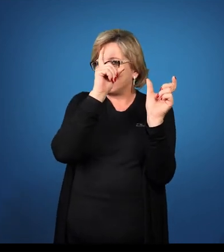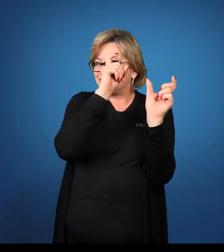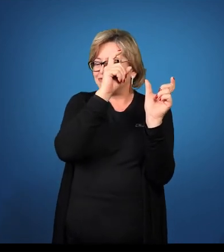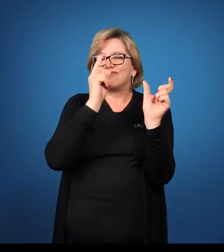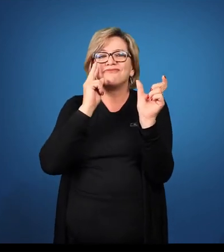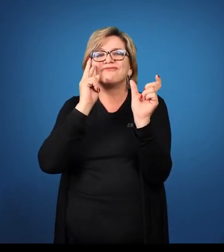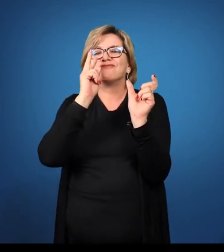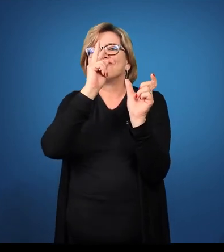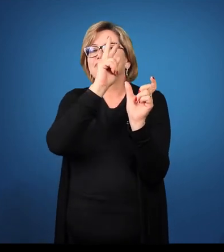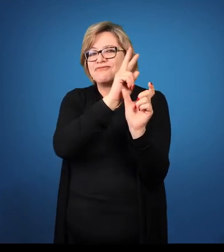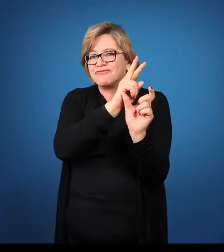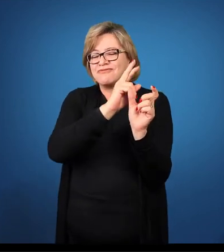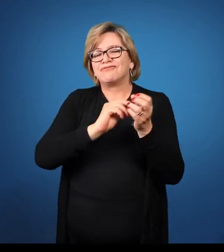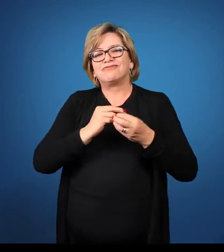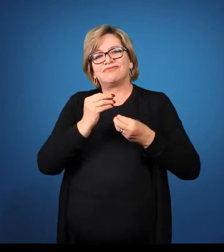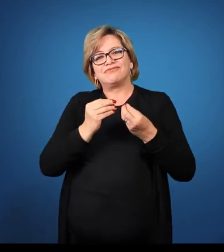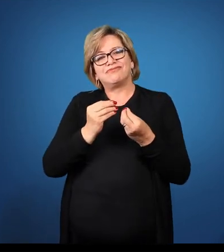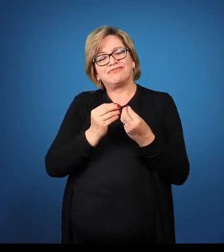Dificilis.